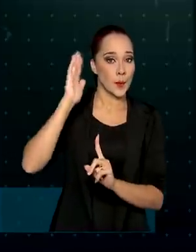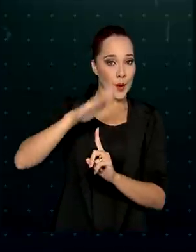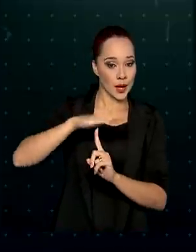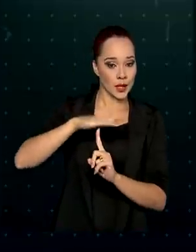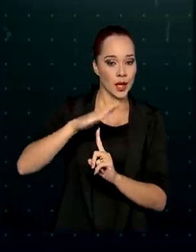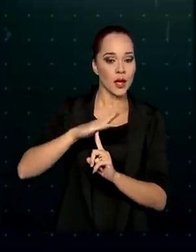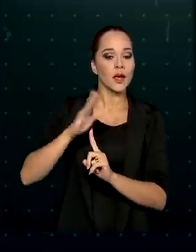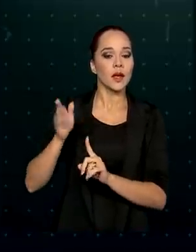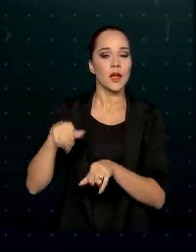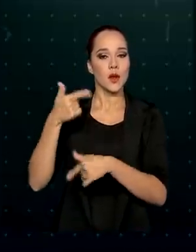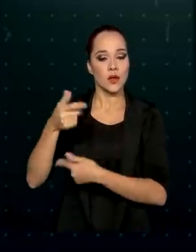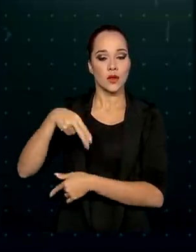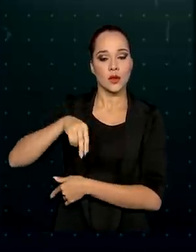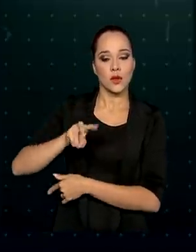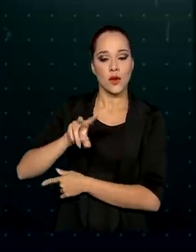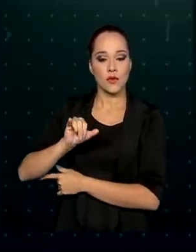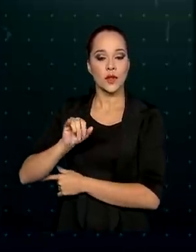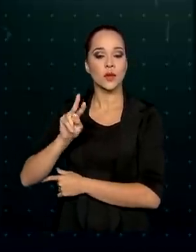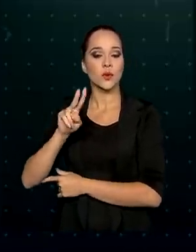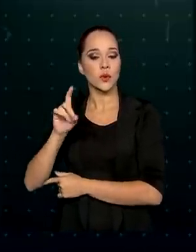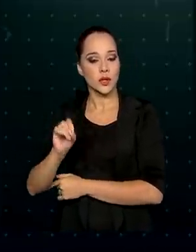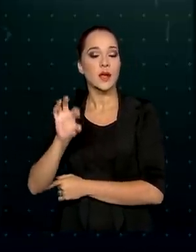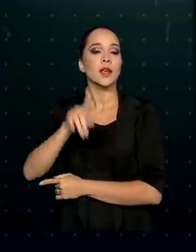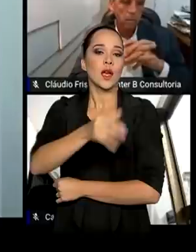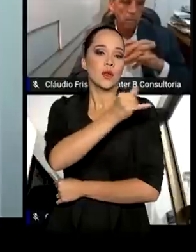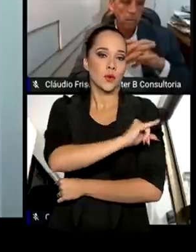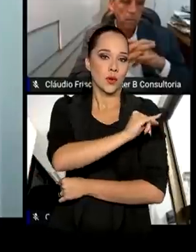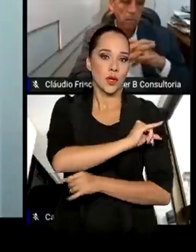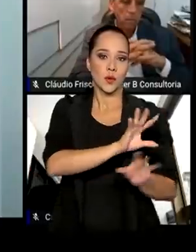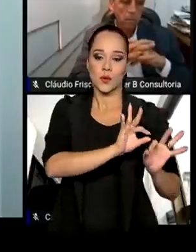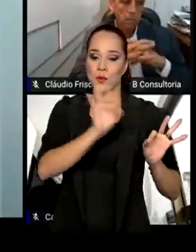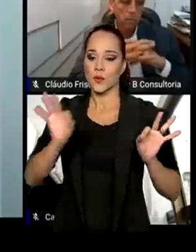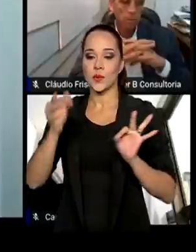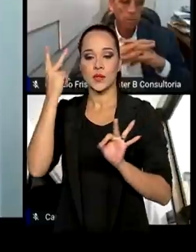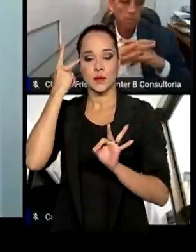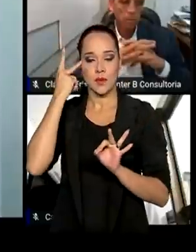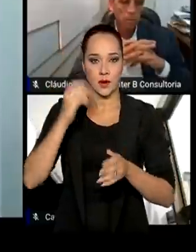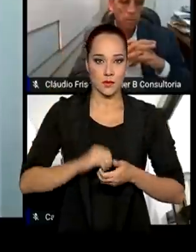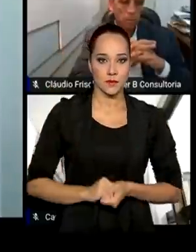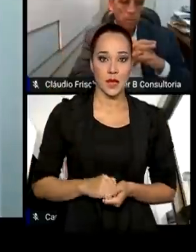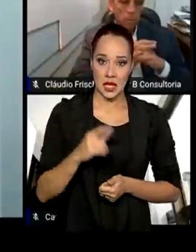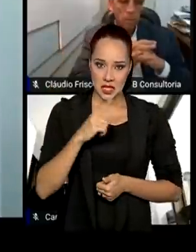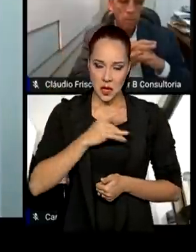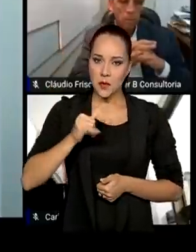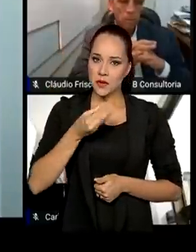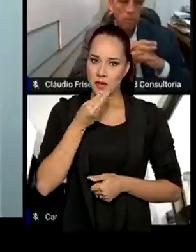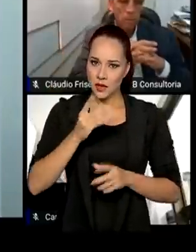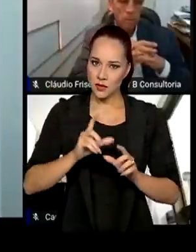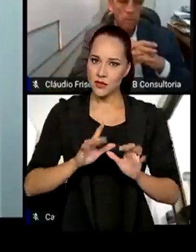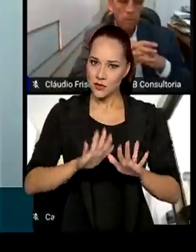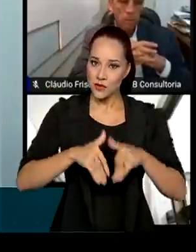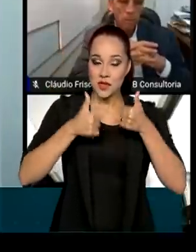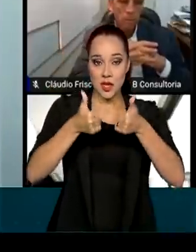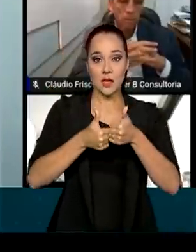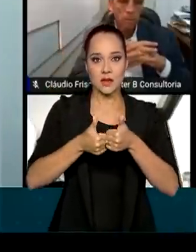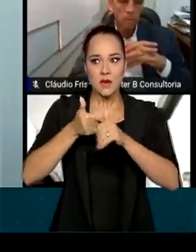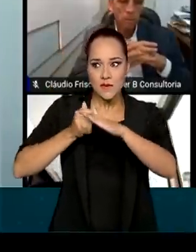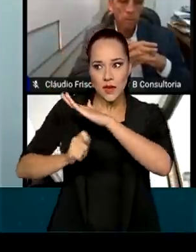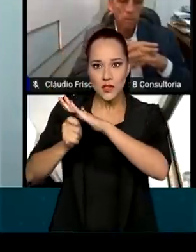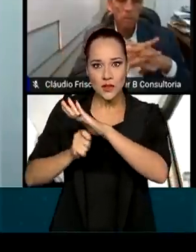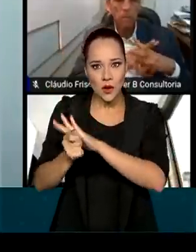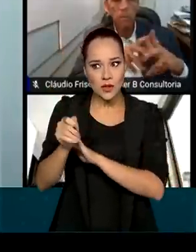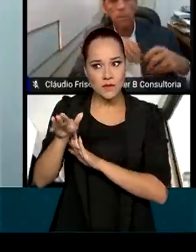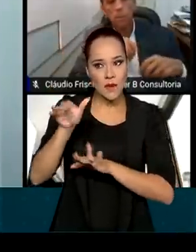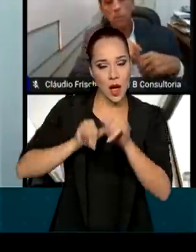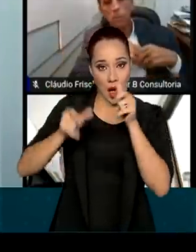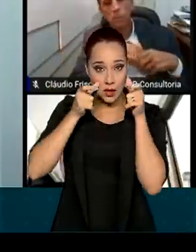Nova Dutra, que liga Rio de Janeiro a São Paulo. Há chance de sucesso? Os investidores virão? E a resposta é sim, porque